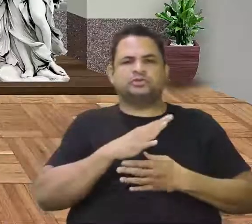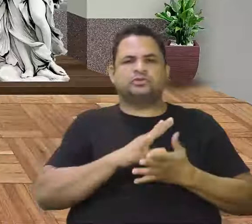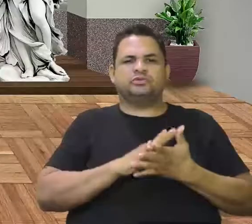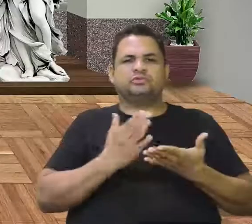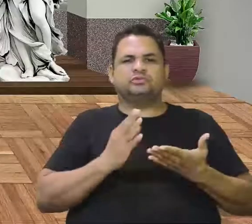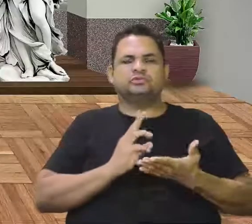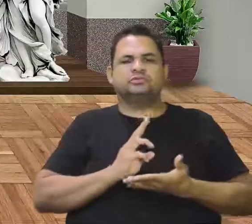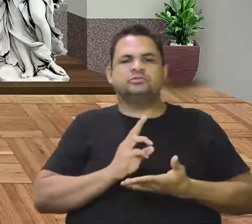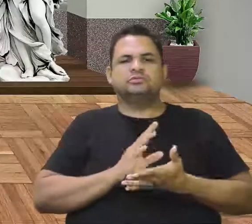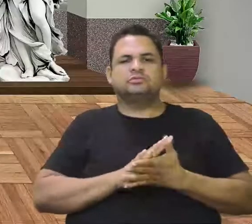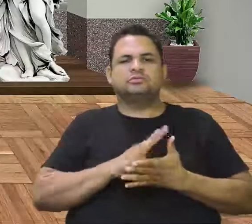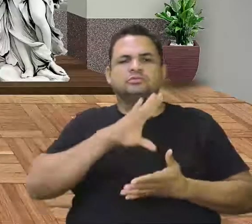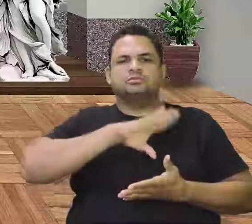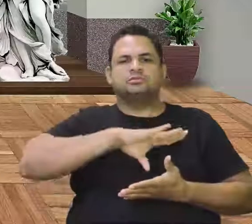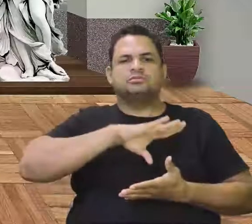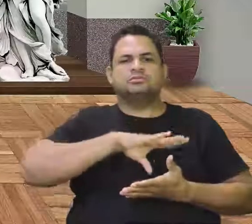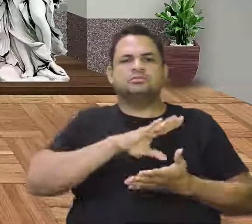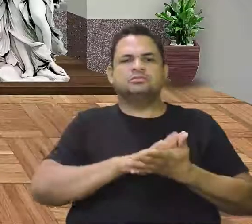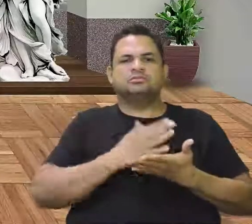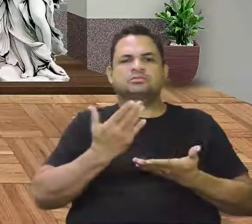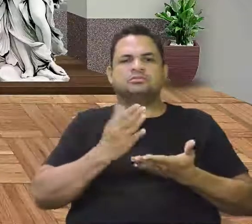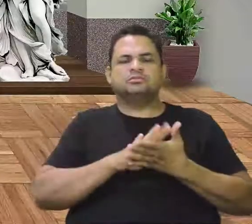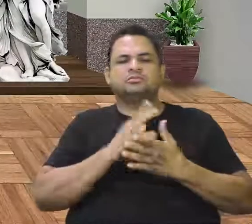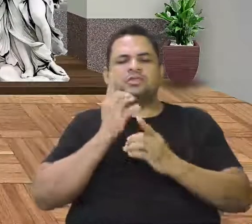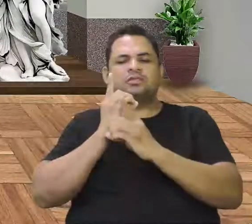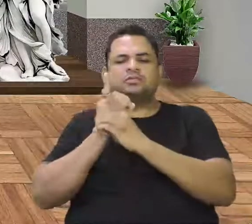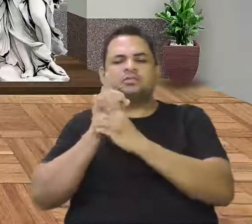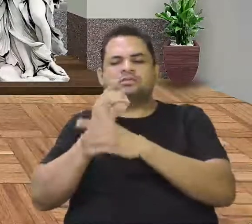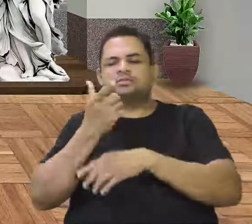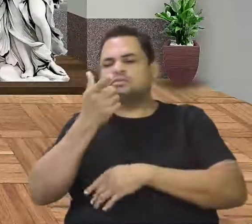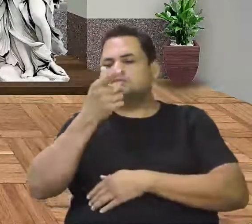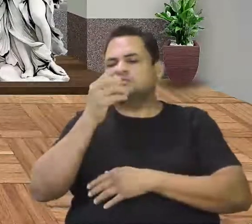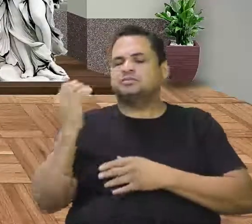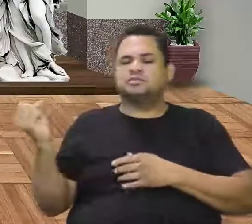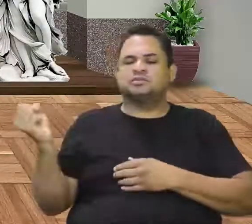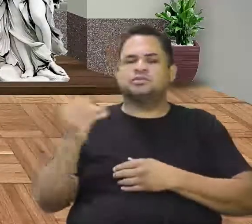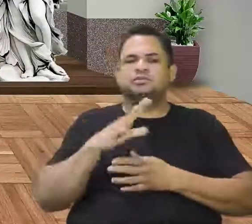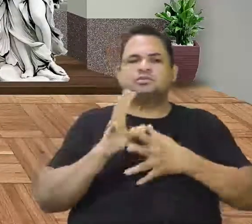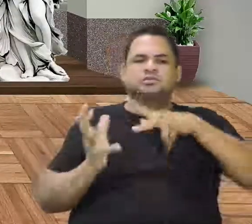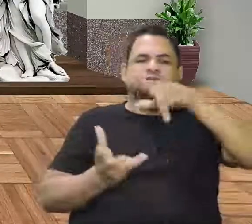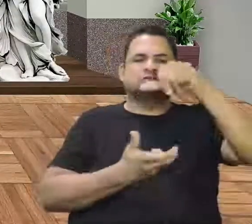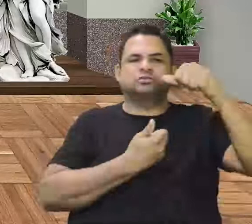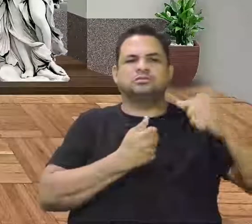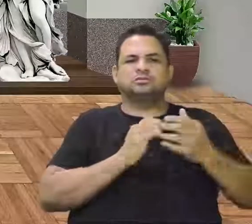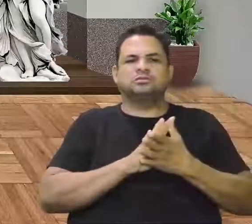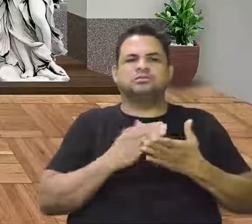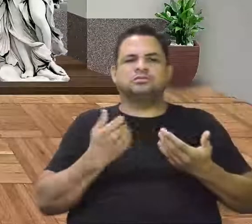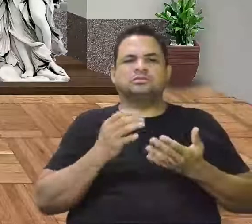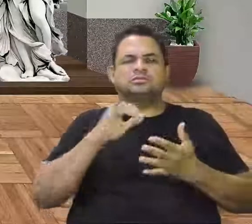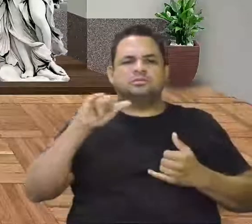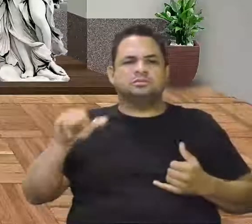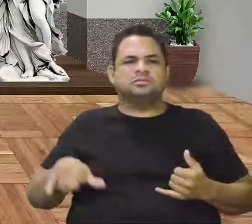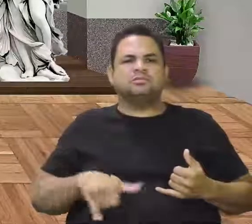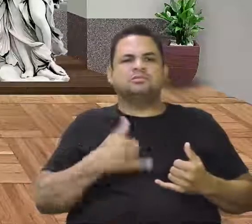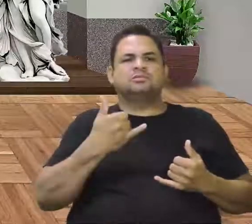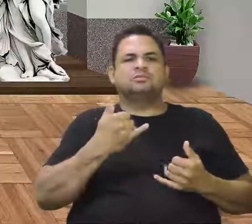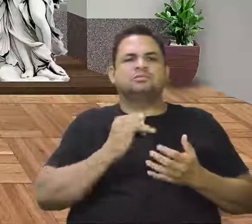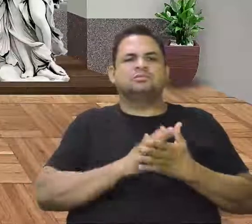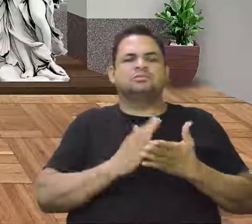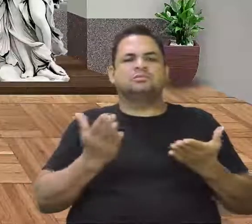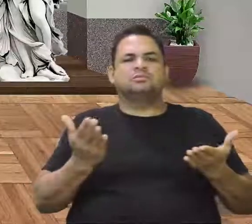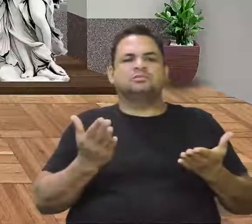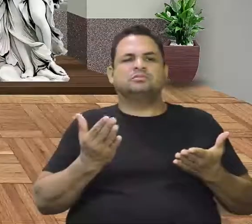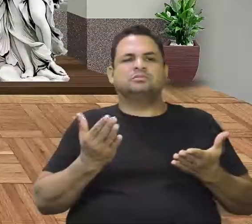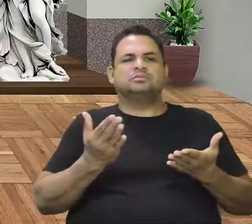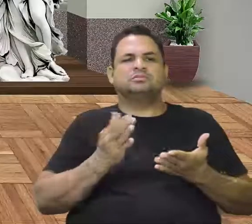E os portugueses poés estavam saindo para a descoberta de novos mundos. Então, eles aproveitaram isso e foram.